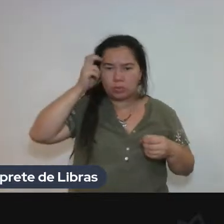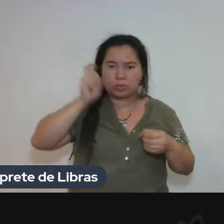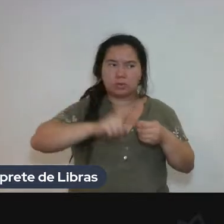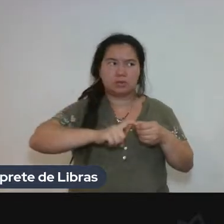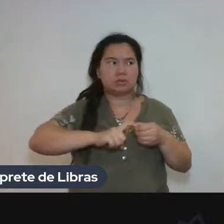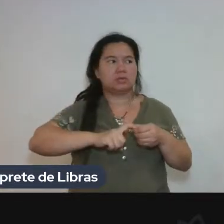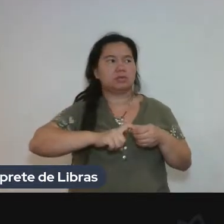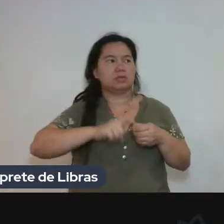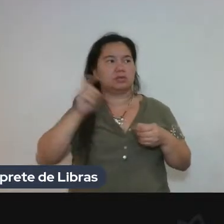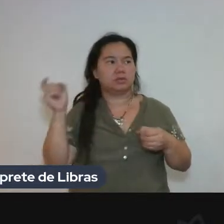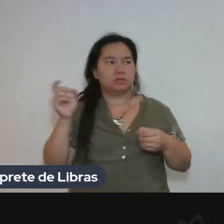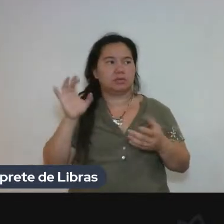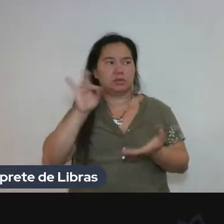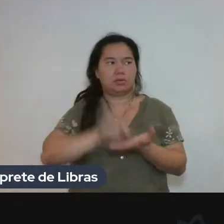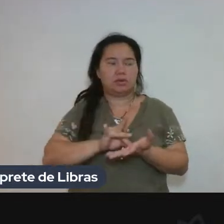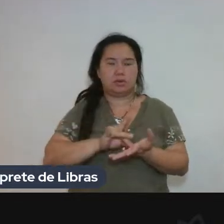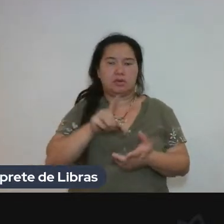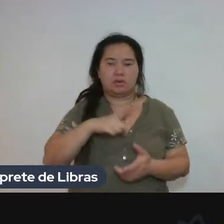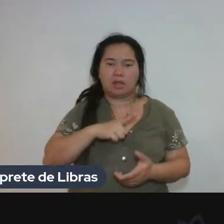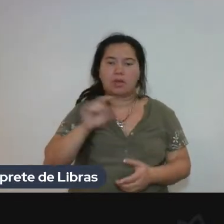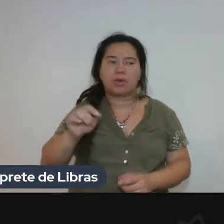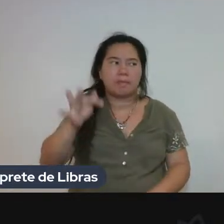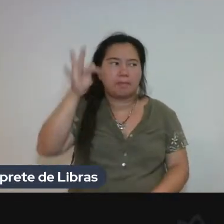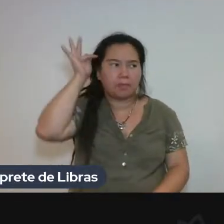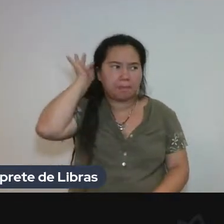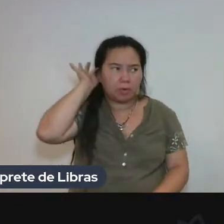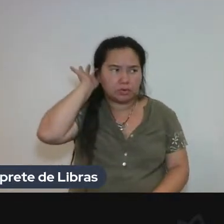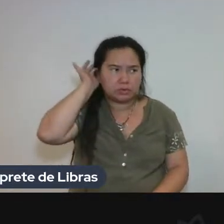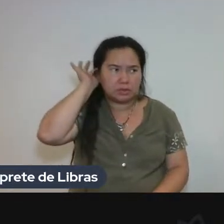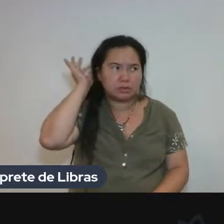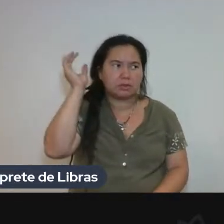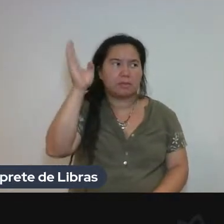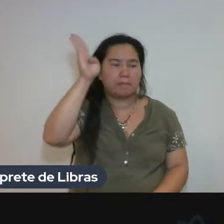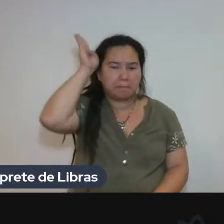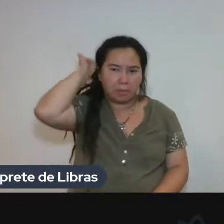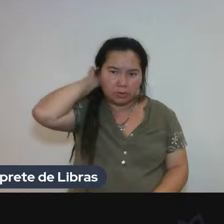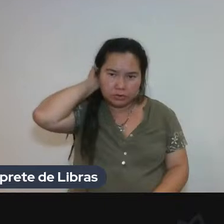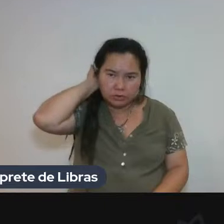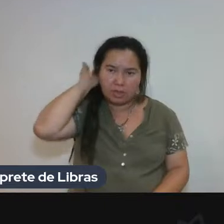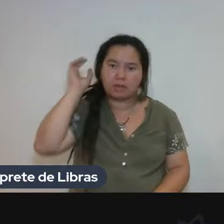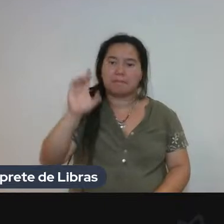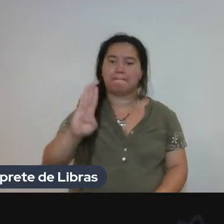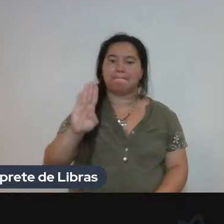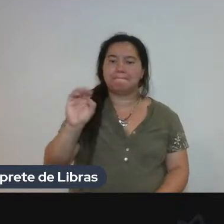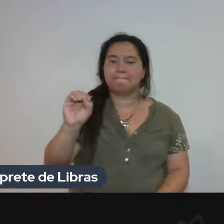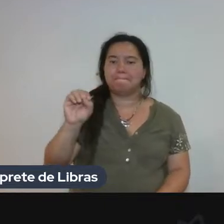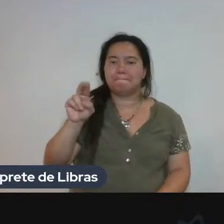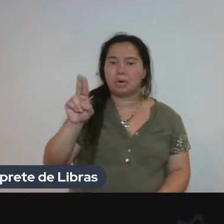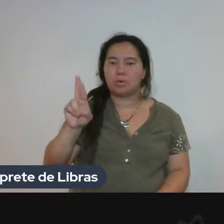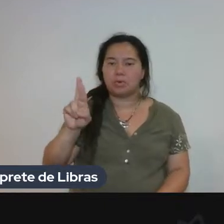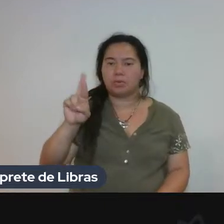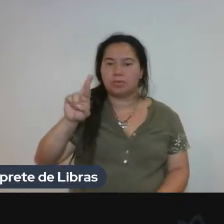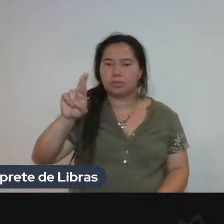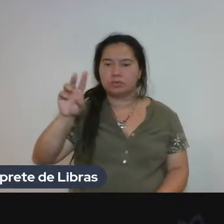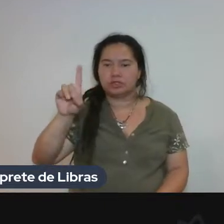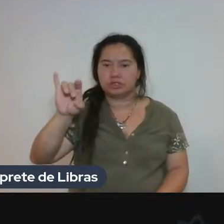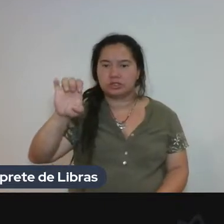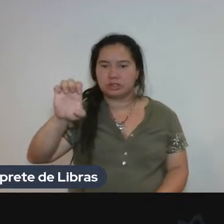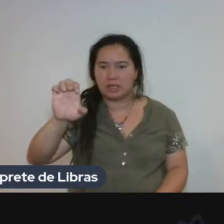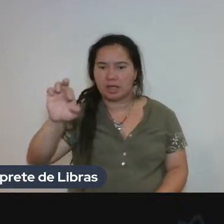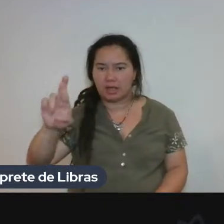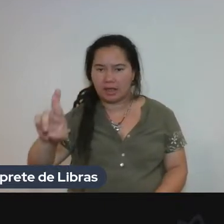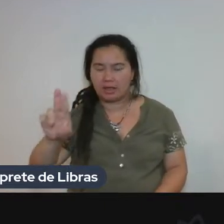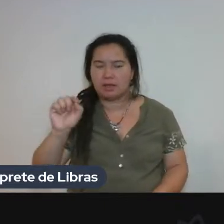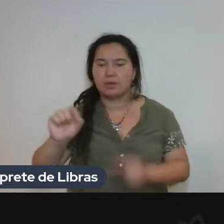ela recebe nessa cultura uma outra marcação da cultura que a acorde. Então, essa